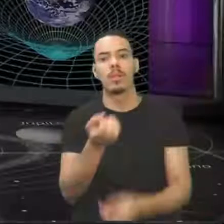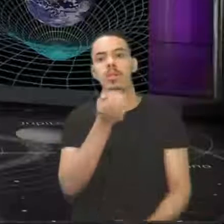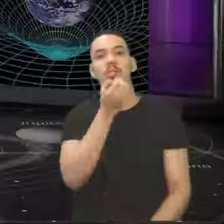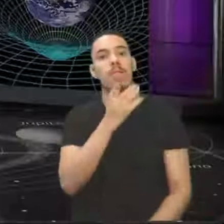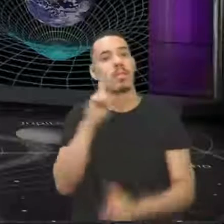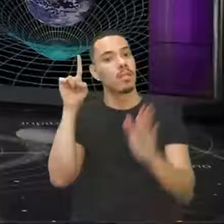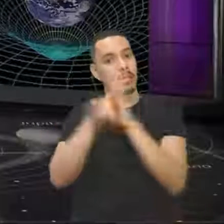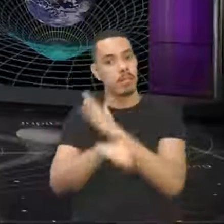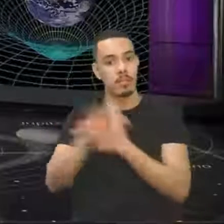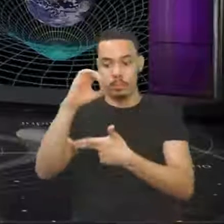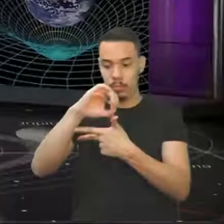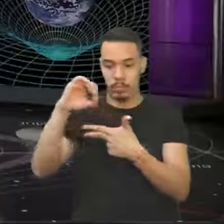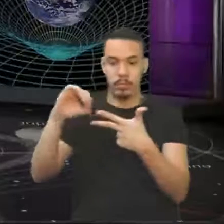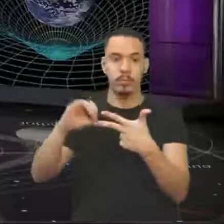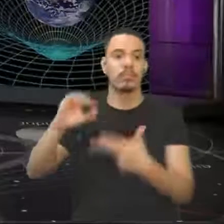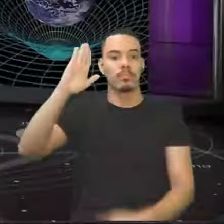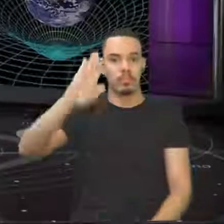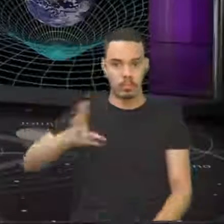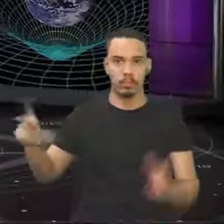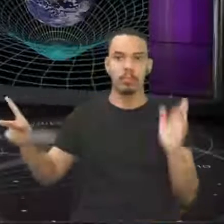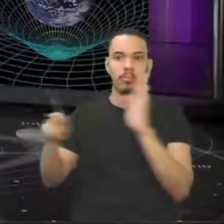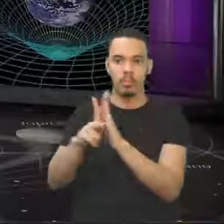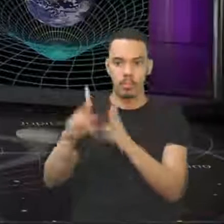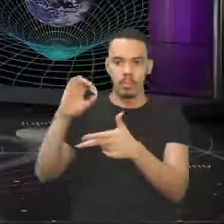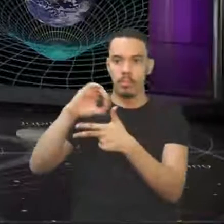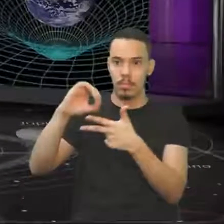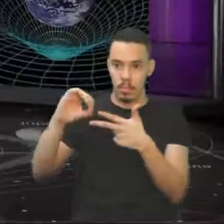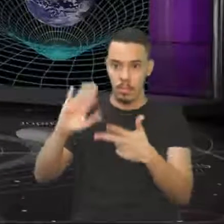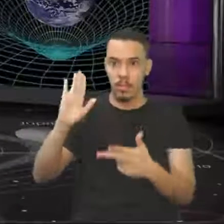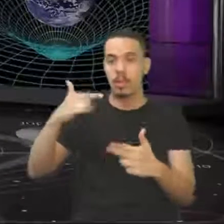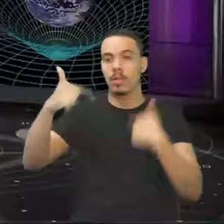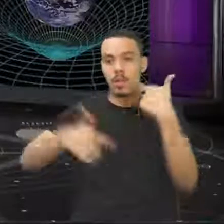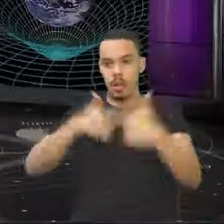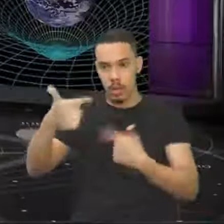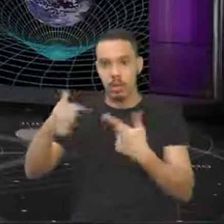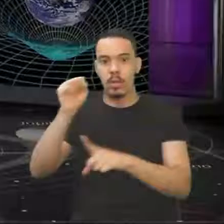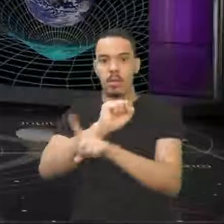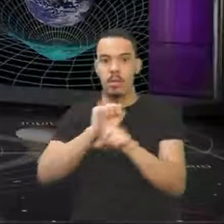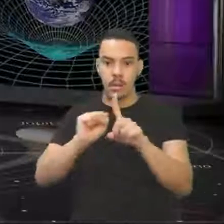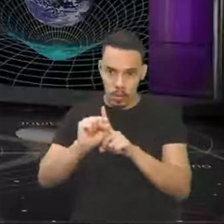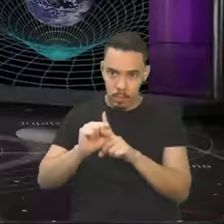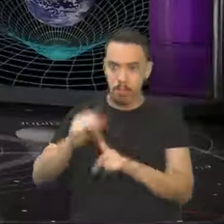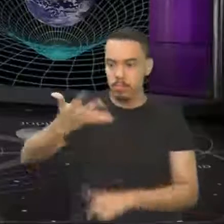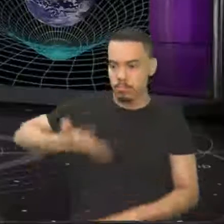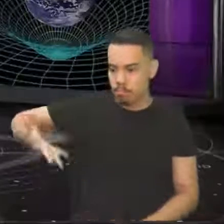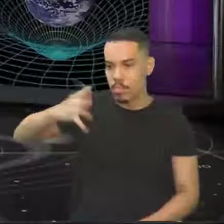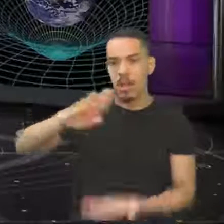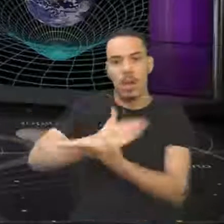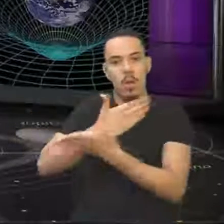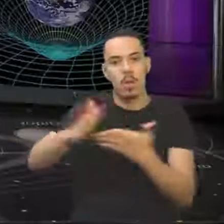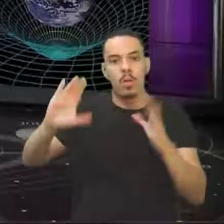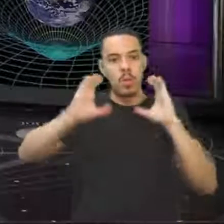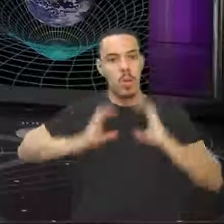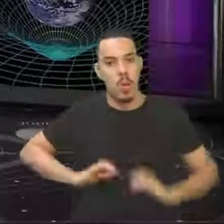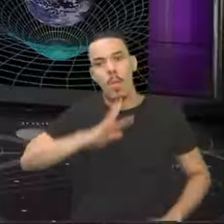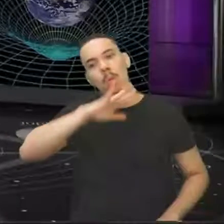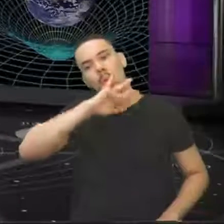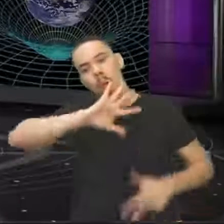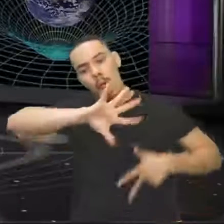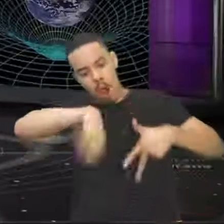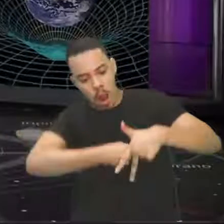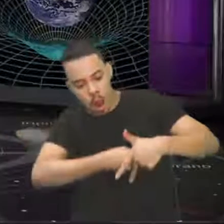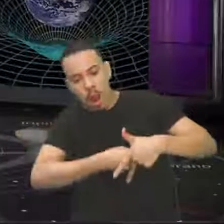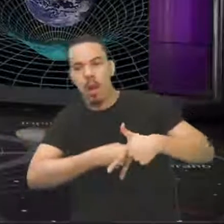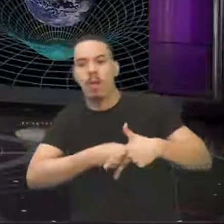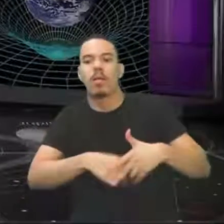questão de Enem, já era de Enem mesmo, tá? Trabalhando a questão do social, alguns comportamentos ruins, nesse caso